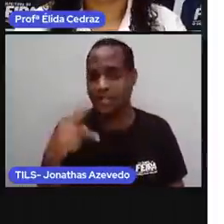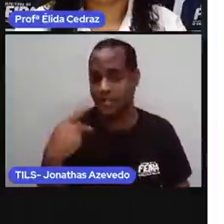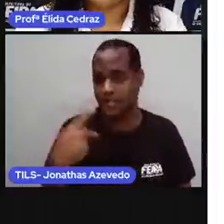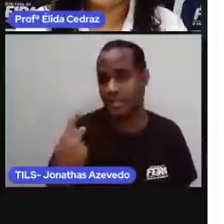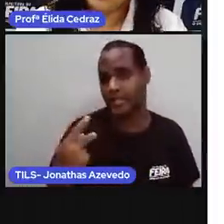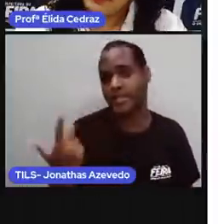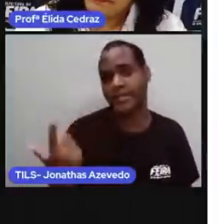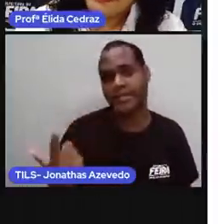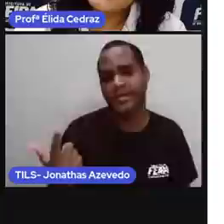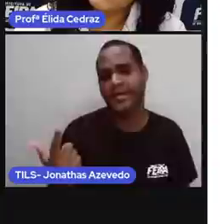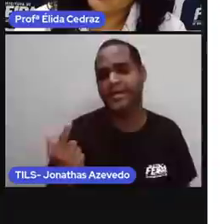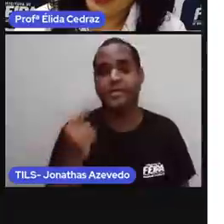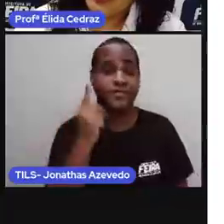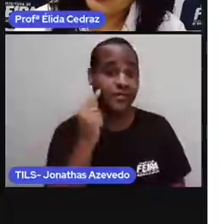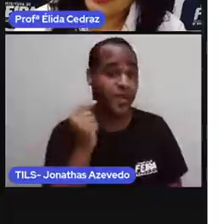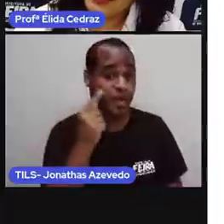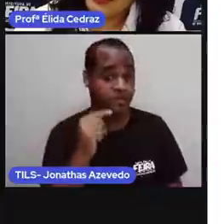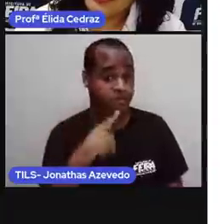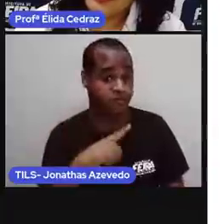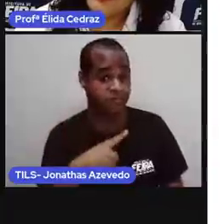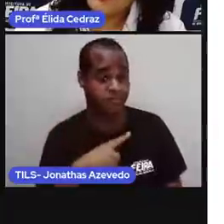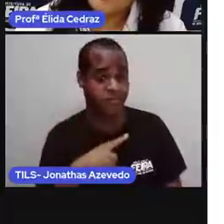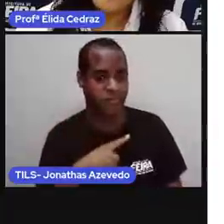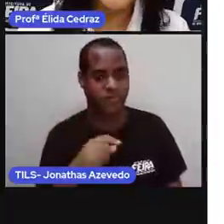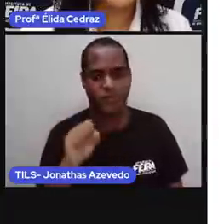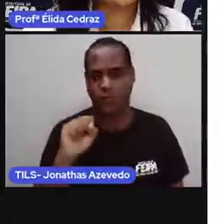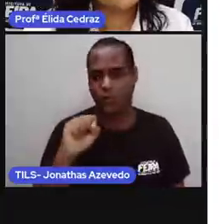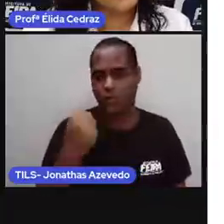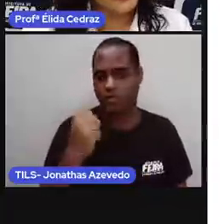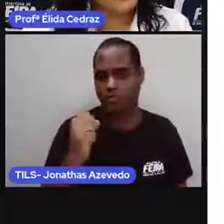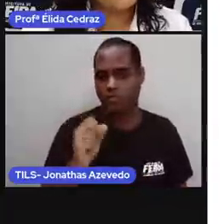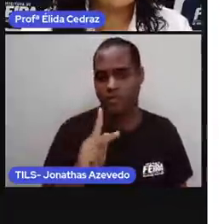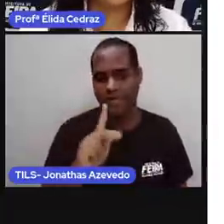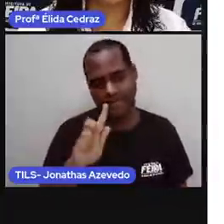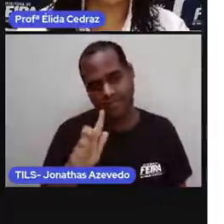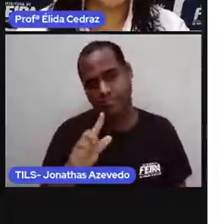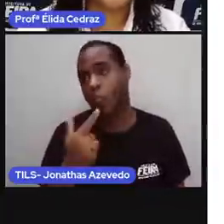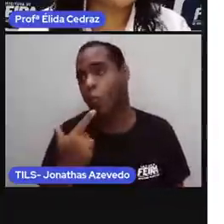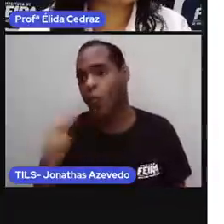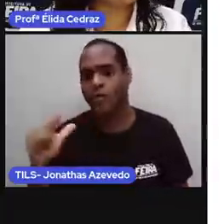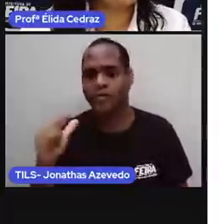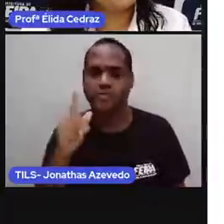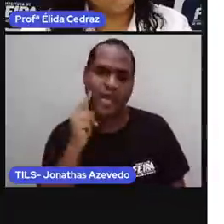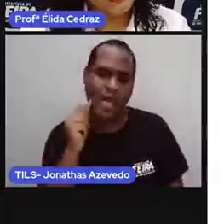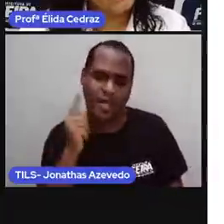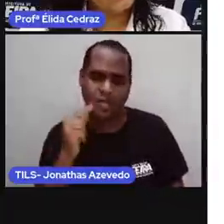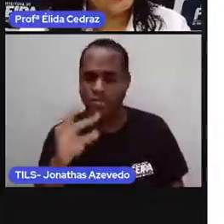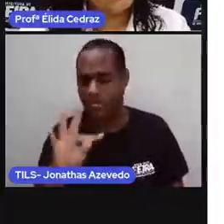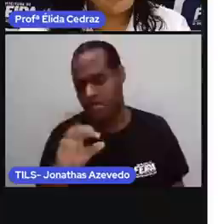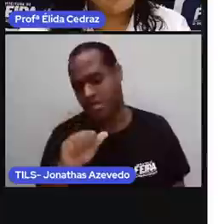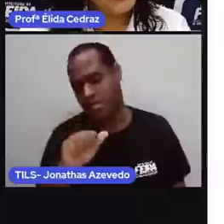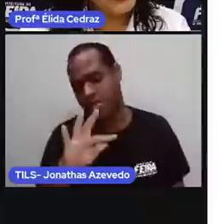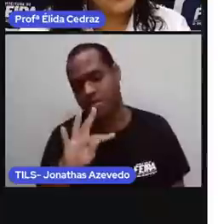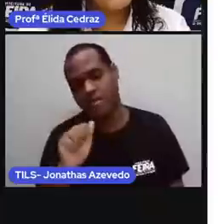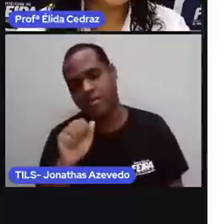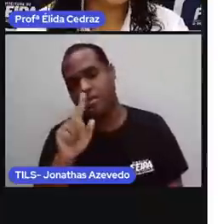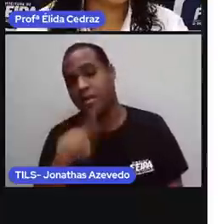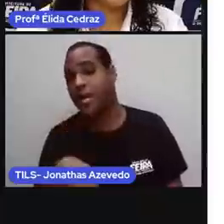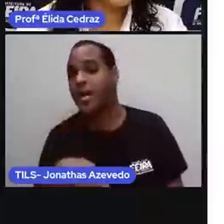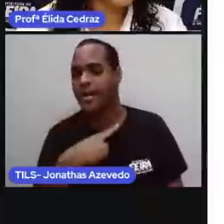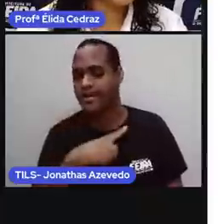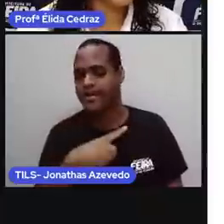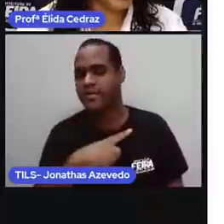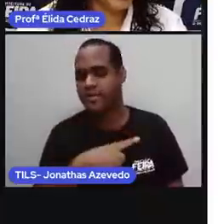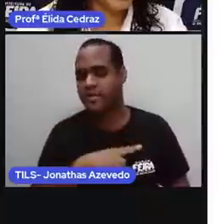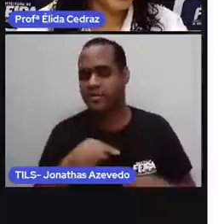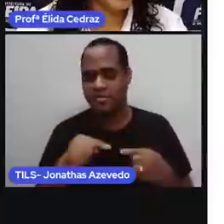um gato que pesa 8 quilos. E tatá, uma gata bem peluda e fofinha que